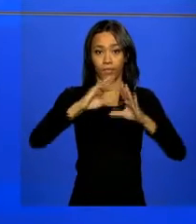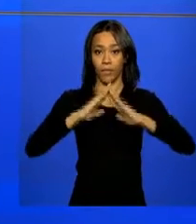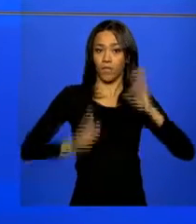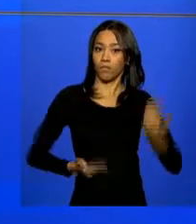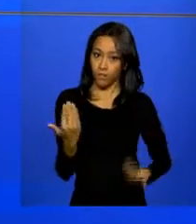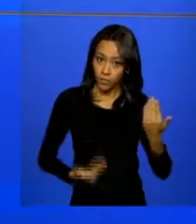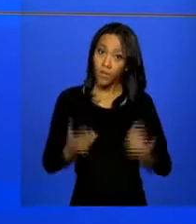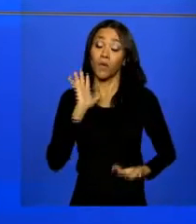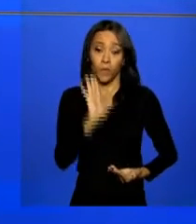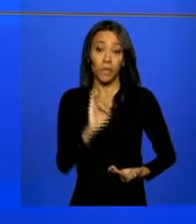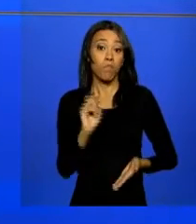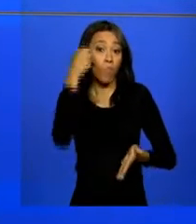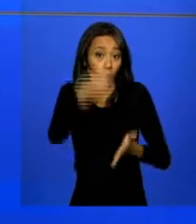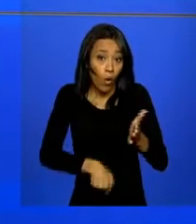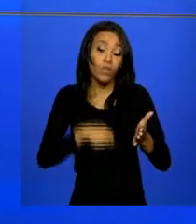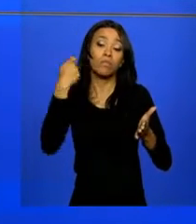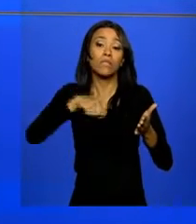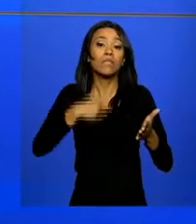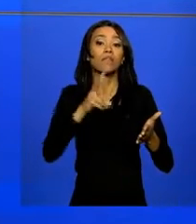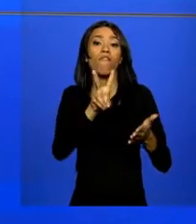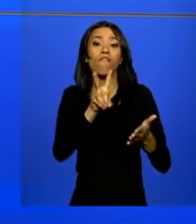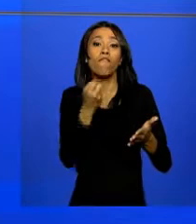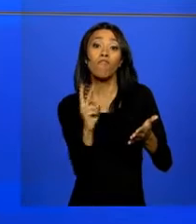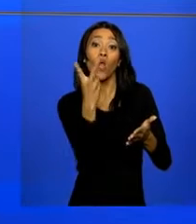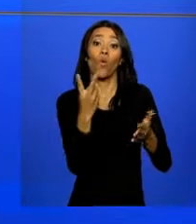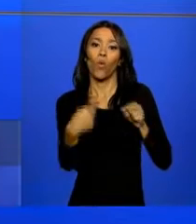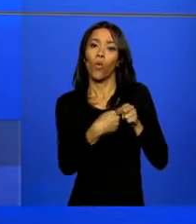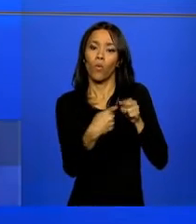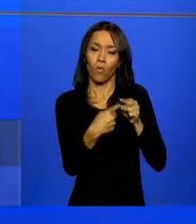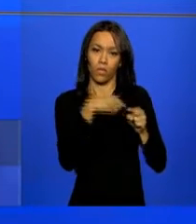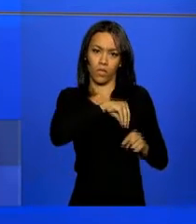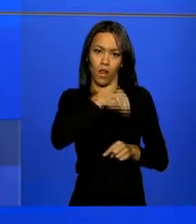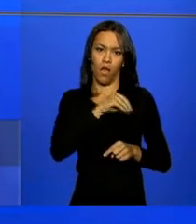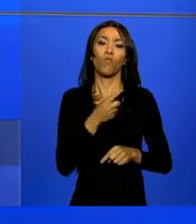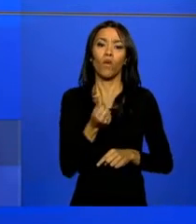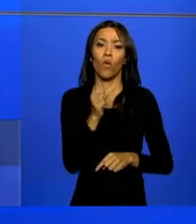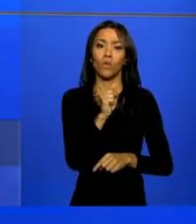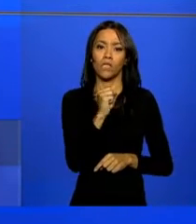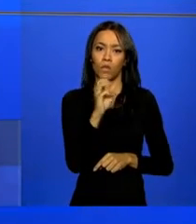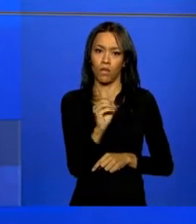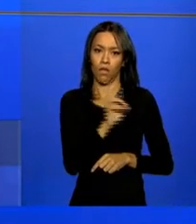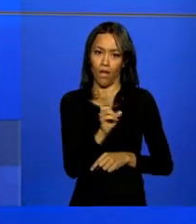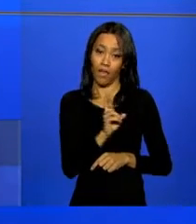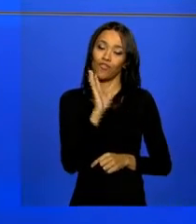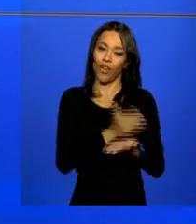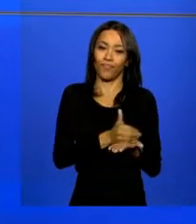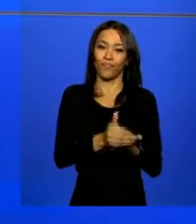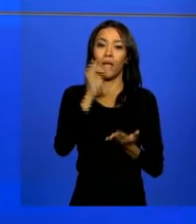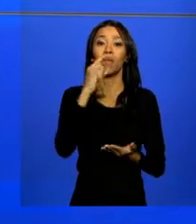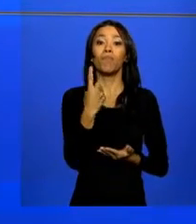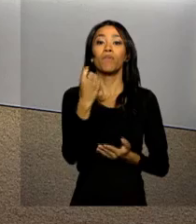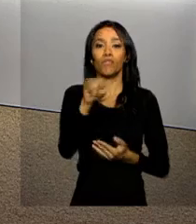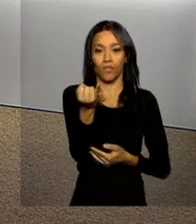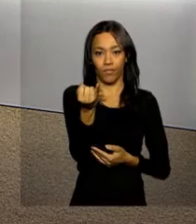recolhimento dos impostos deve levar em conta o valor do novo salário mínimo de R$ 880,00, que entrou em vigor em 1º